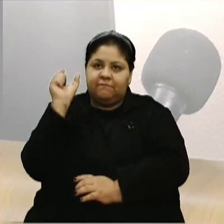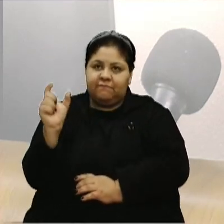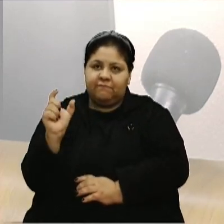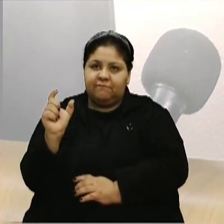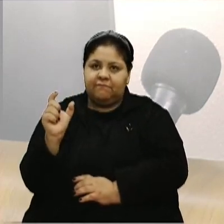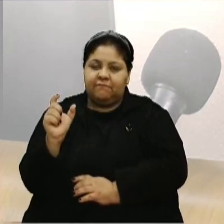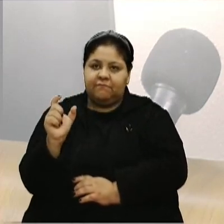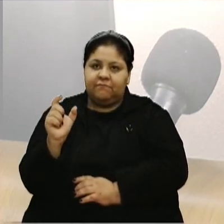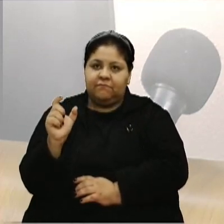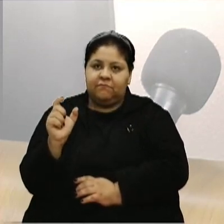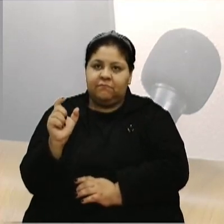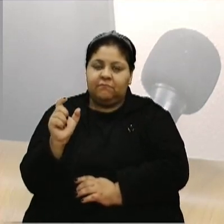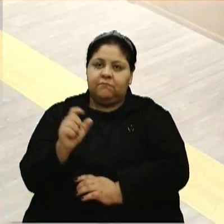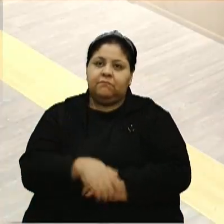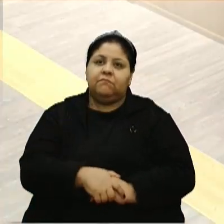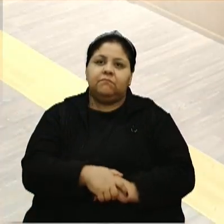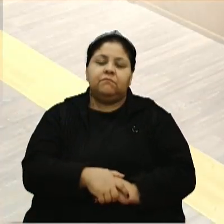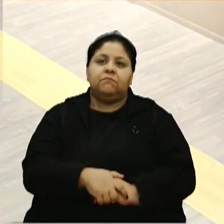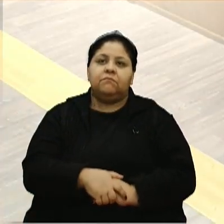palavra, o relator.